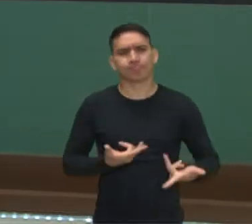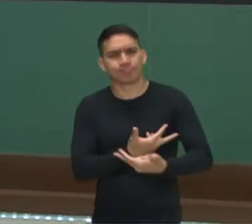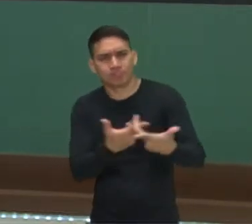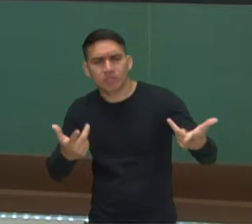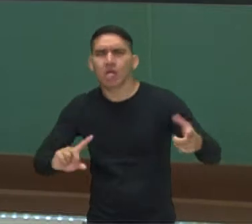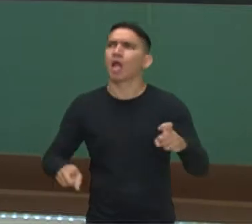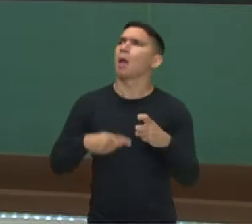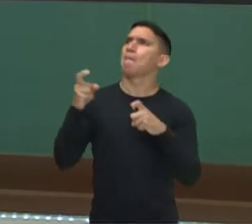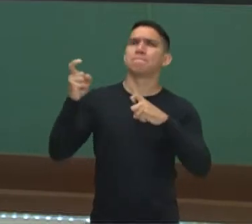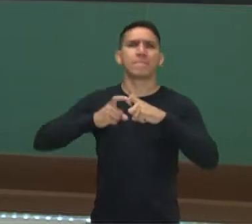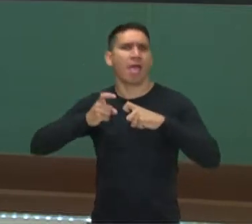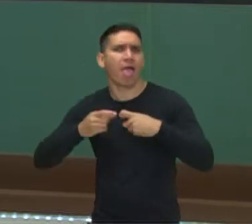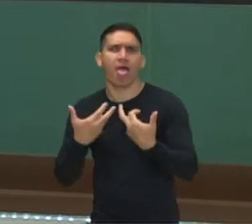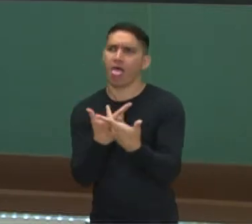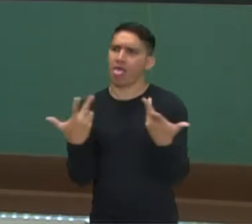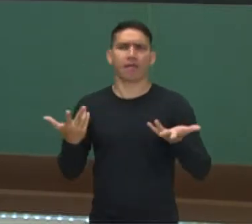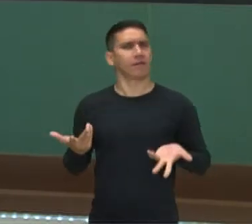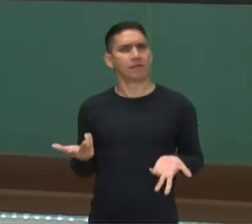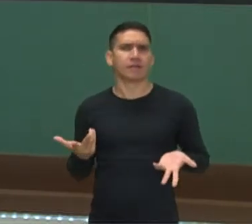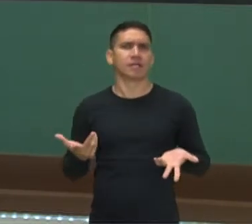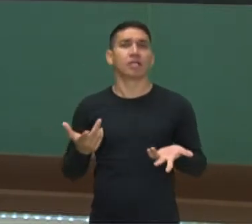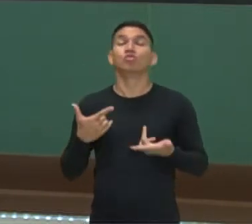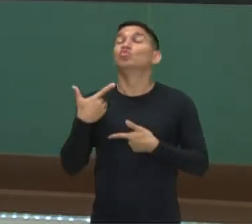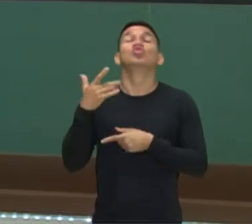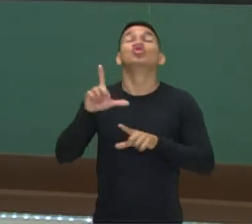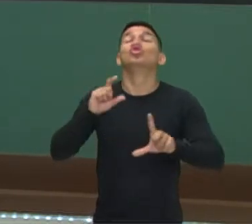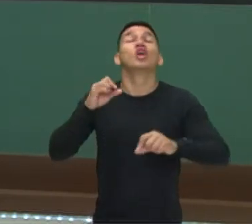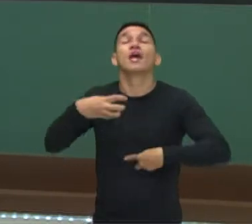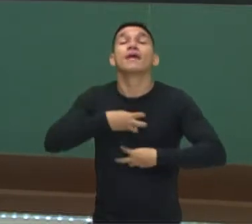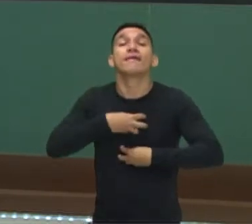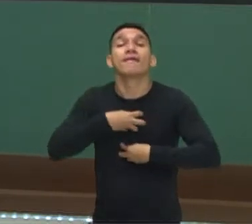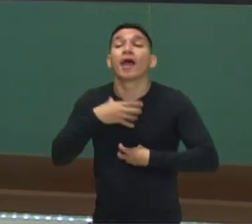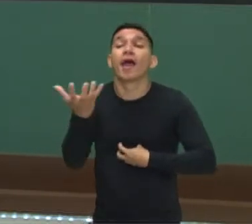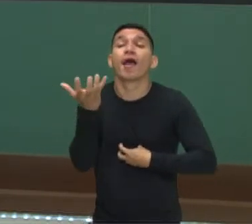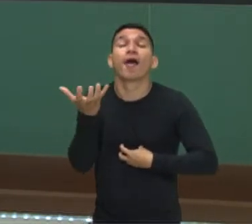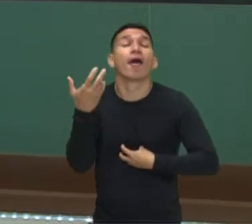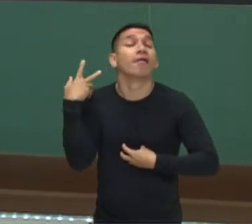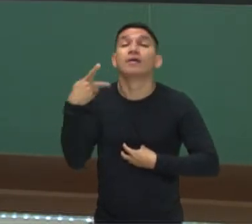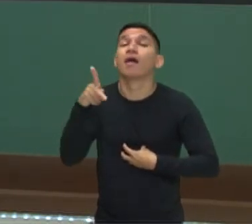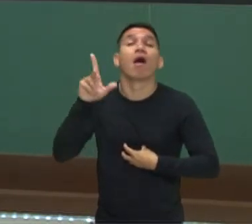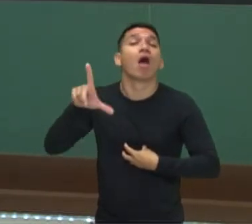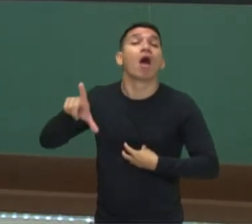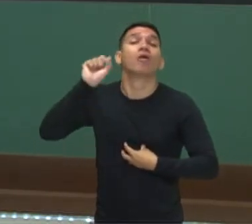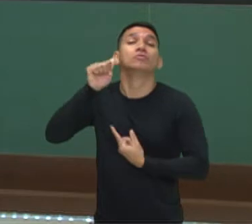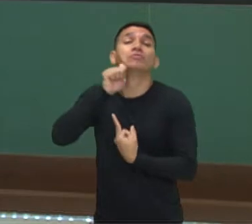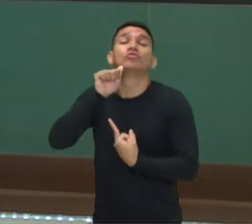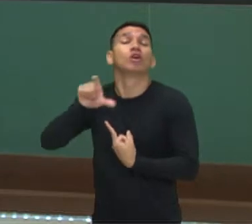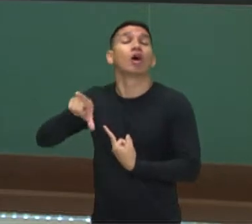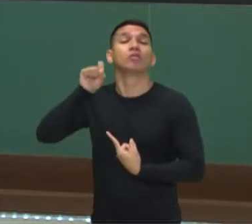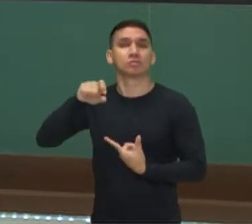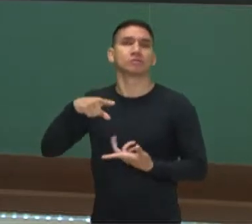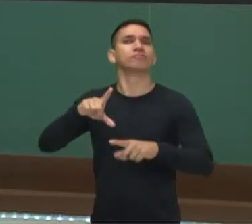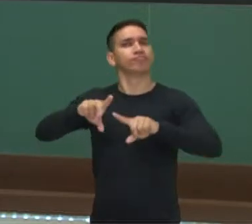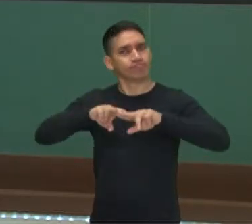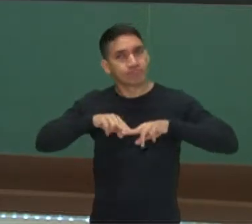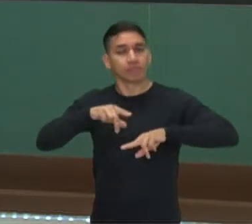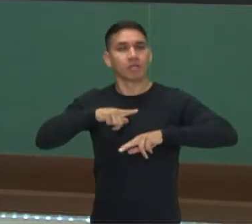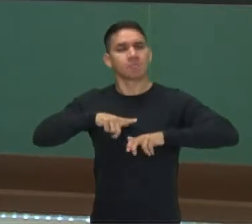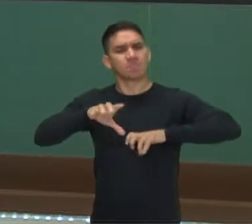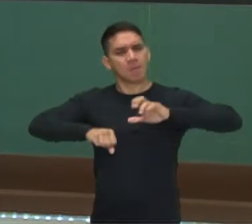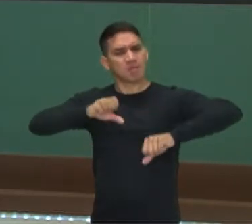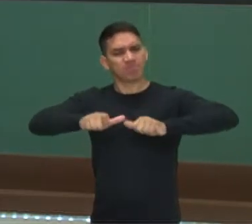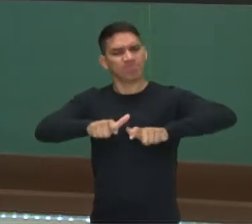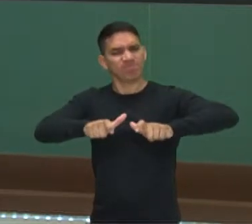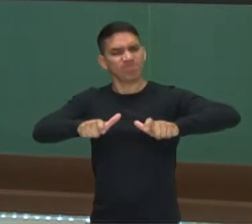médica. Ela funciona do jeito que ela quiser. Ela tem o papel que ela quiser. A mulher vem ganhando cada vez mais